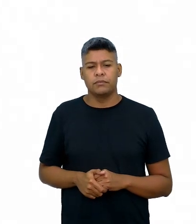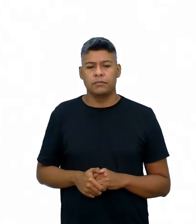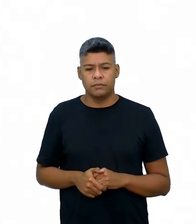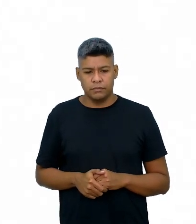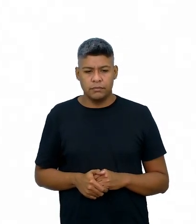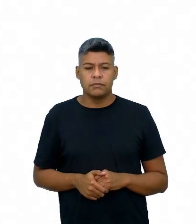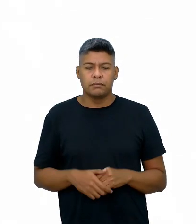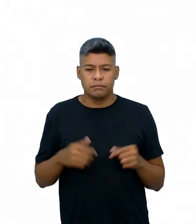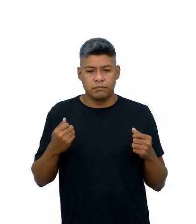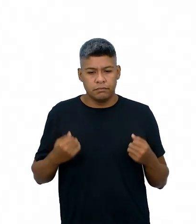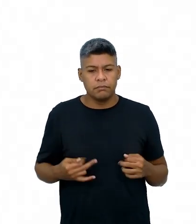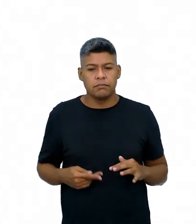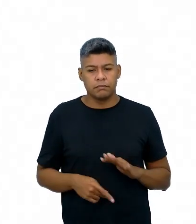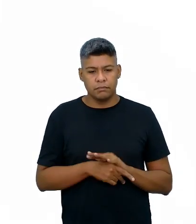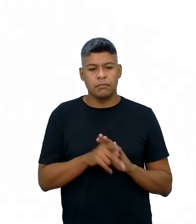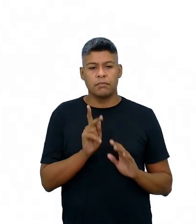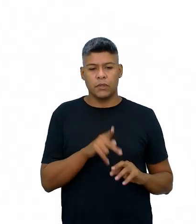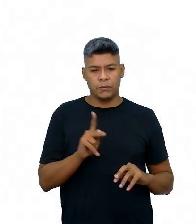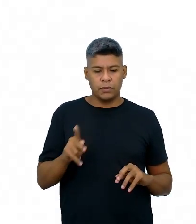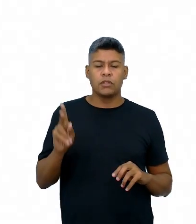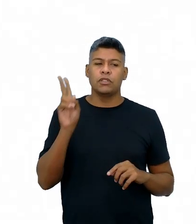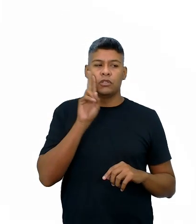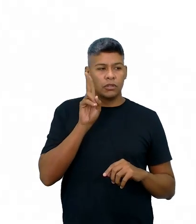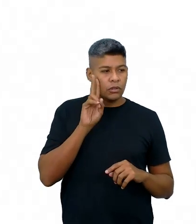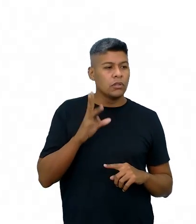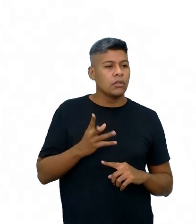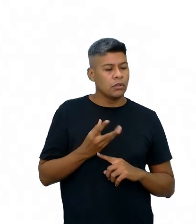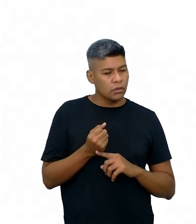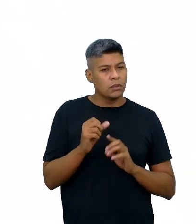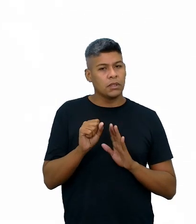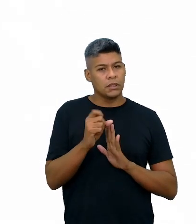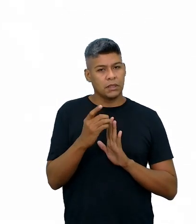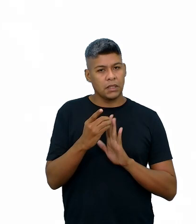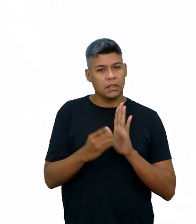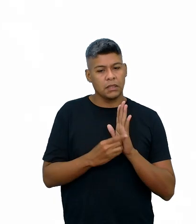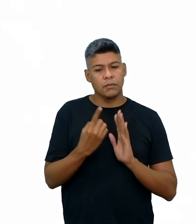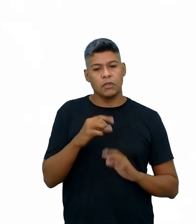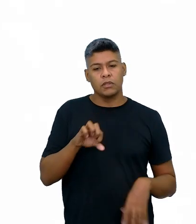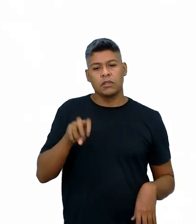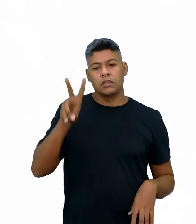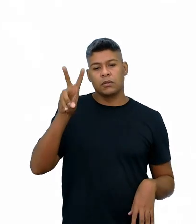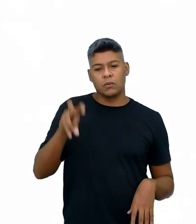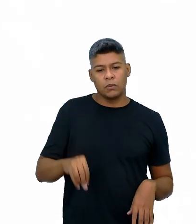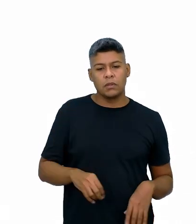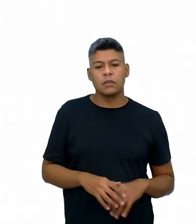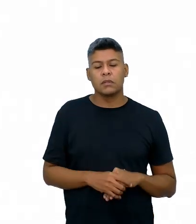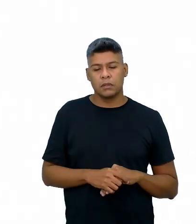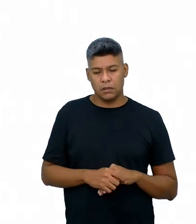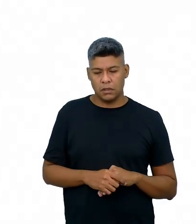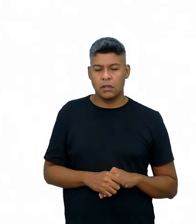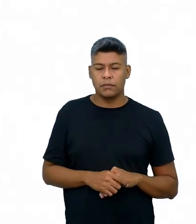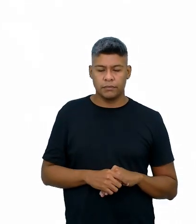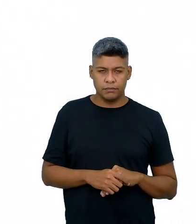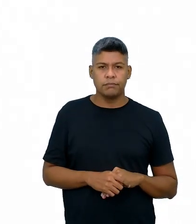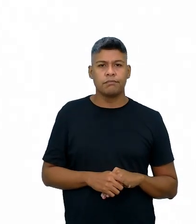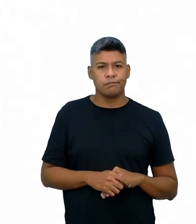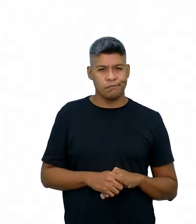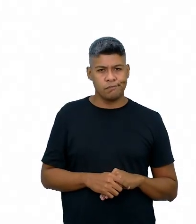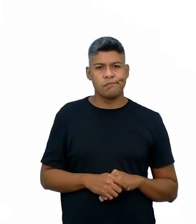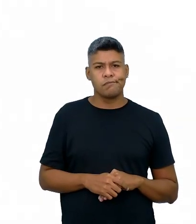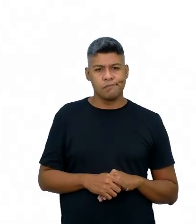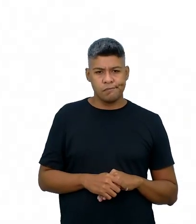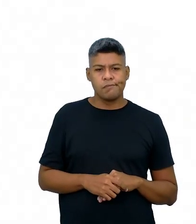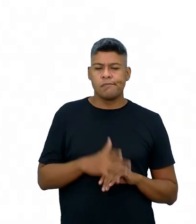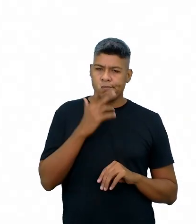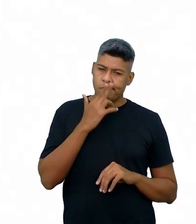Uma narrativa sobre uma professora de história da arte, na década de 1950. Então, ela se